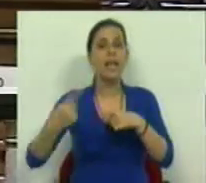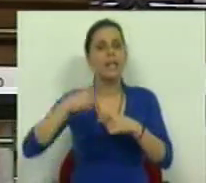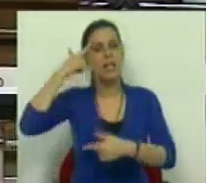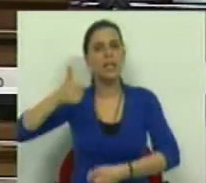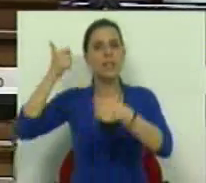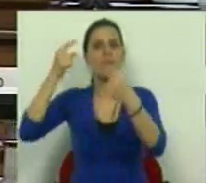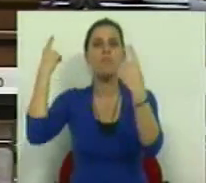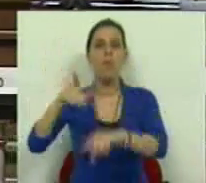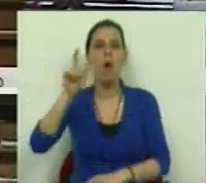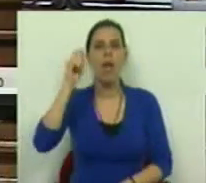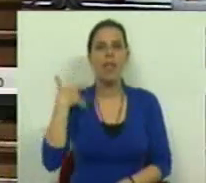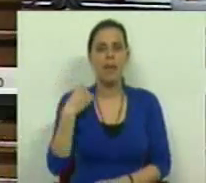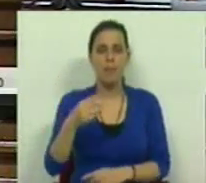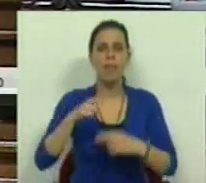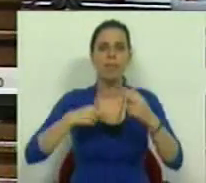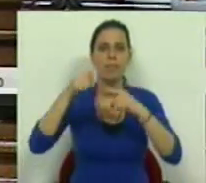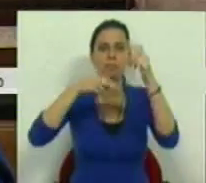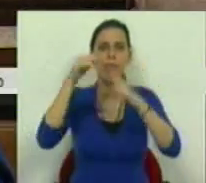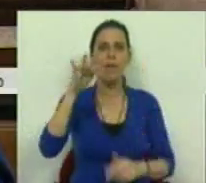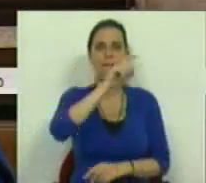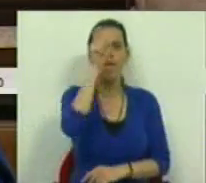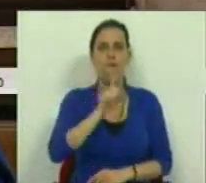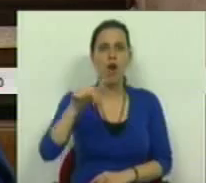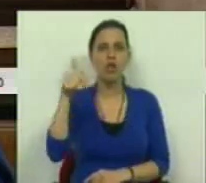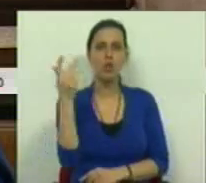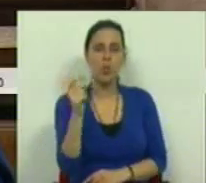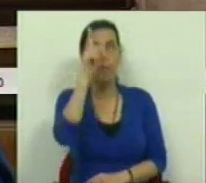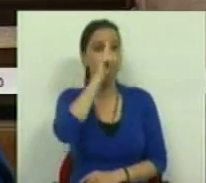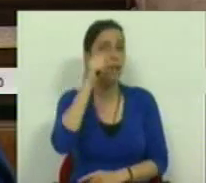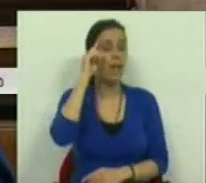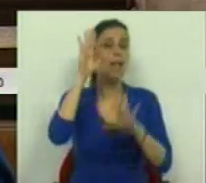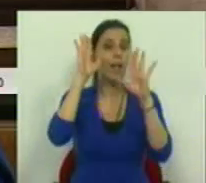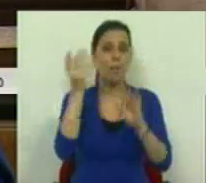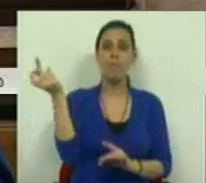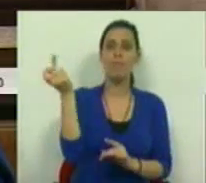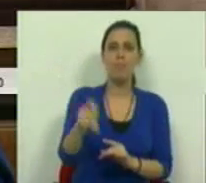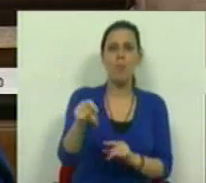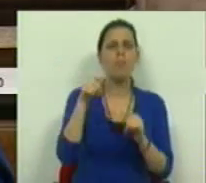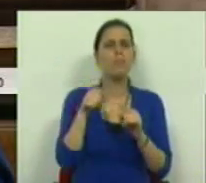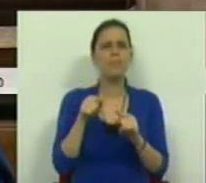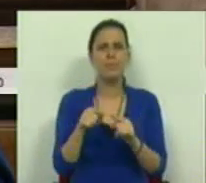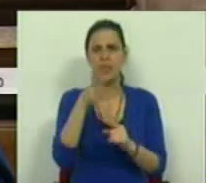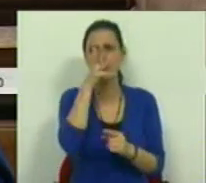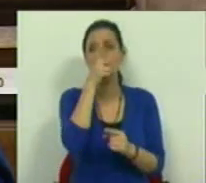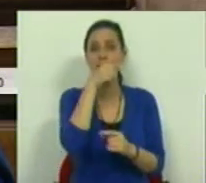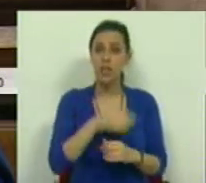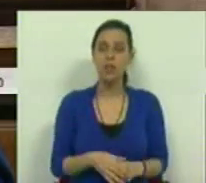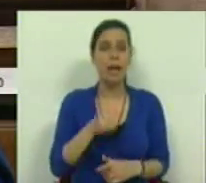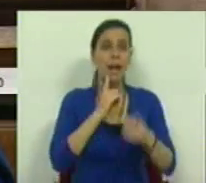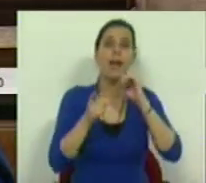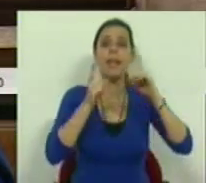interesses da EDP e da barragem de Foz Tua. Aliás, lembramos o episódio triste,